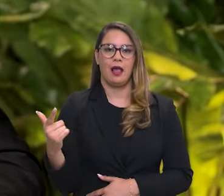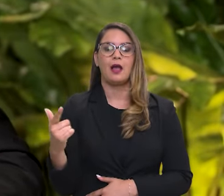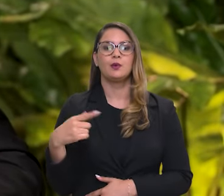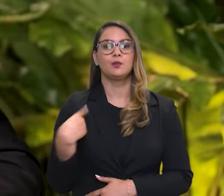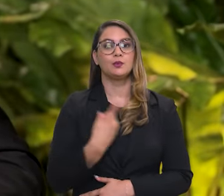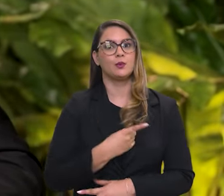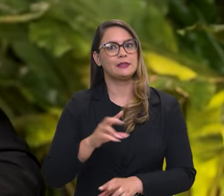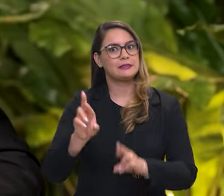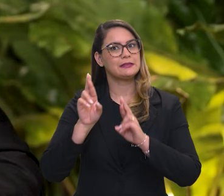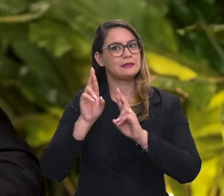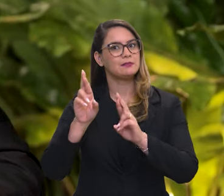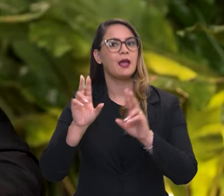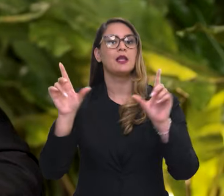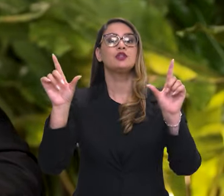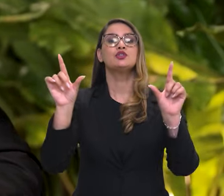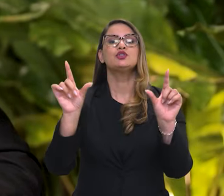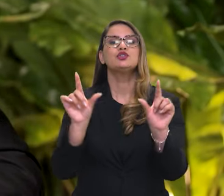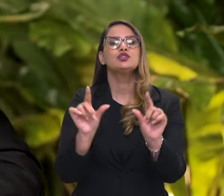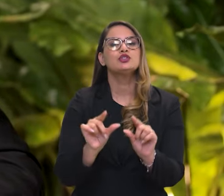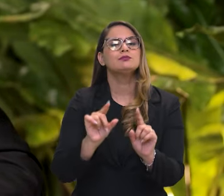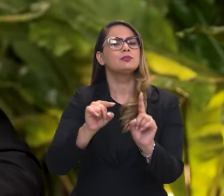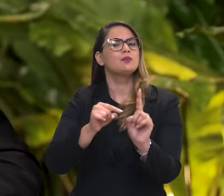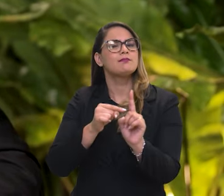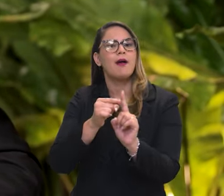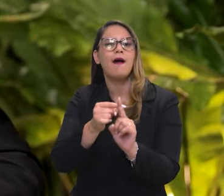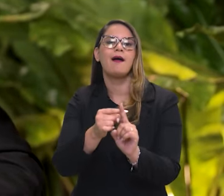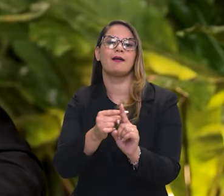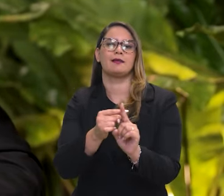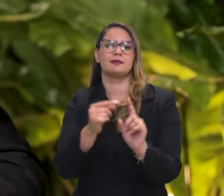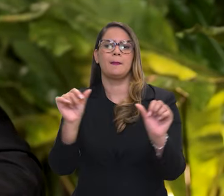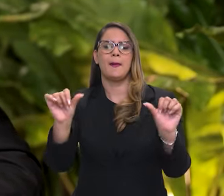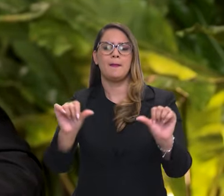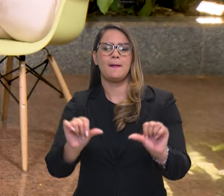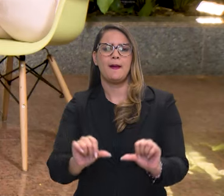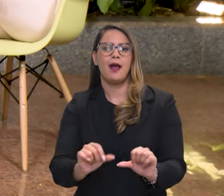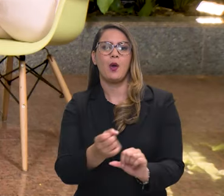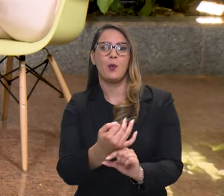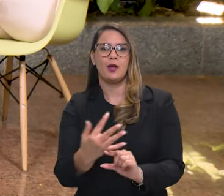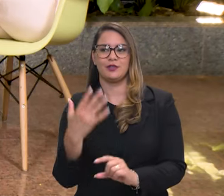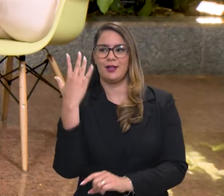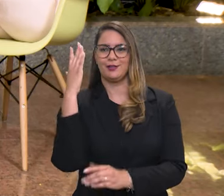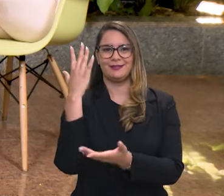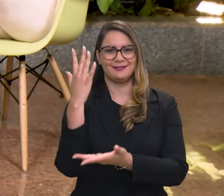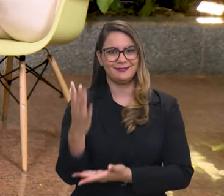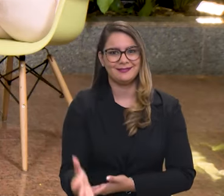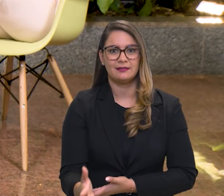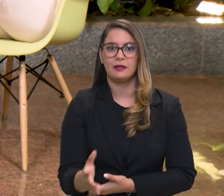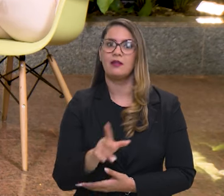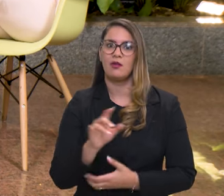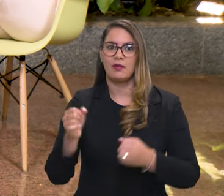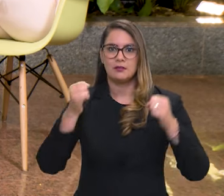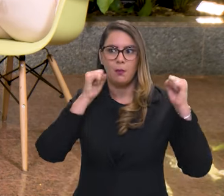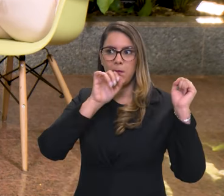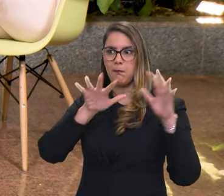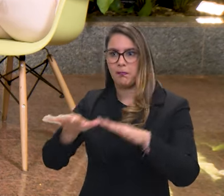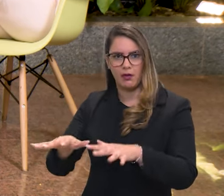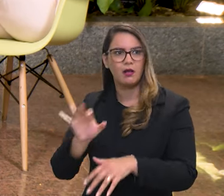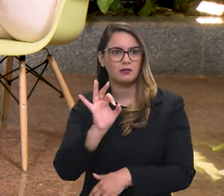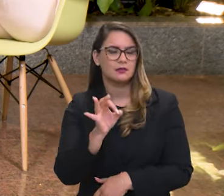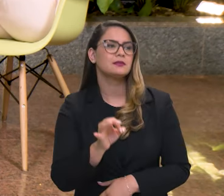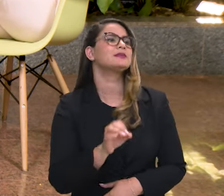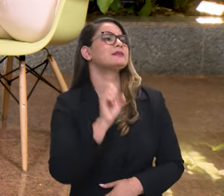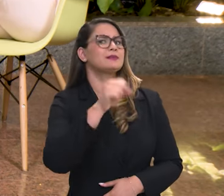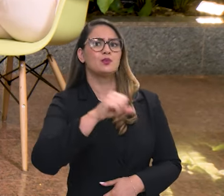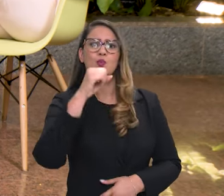E, obviamente, a gente espera até lá reduzir ainda mais os nossos números de desmatamento. E vai ser um grande holofote, com